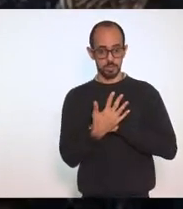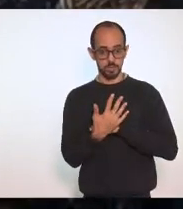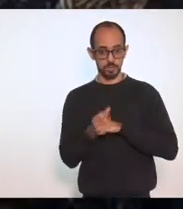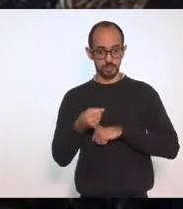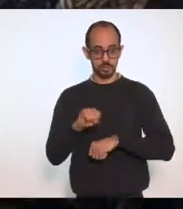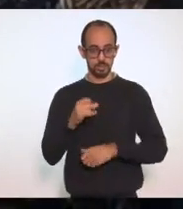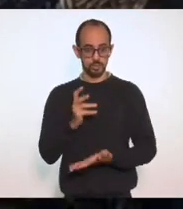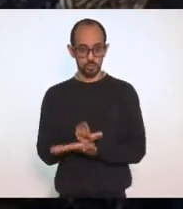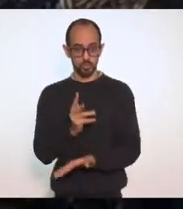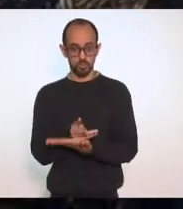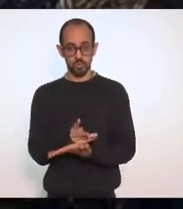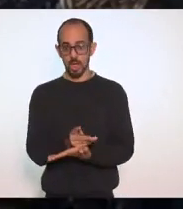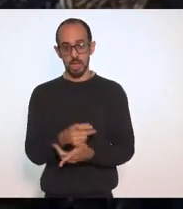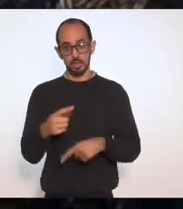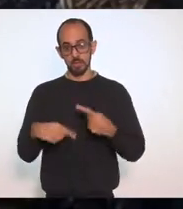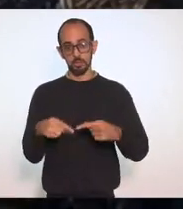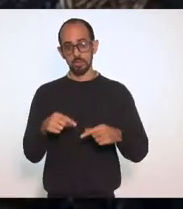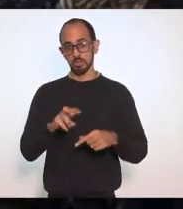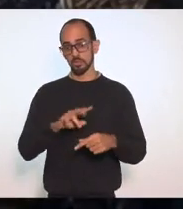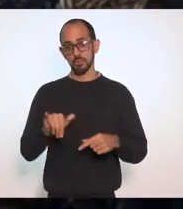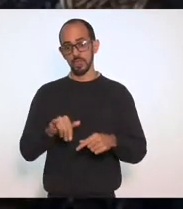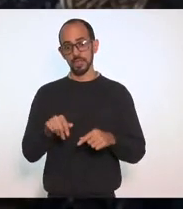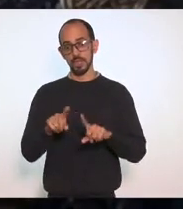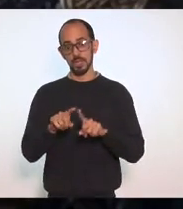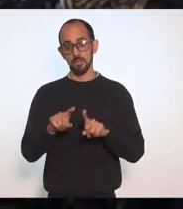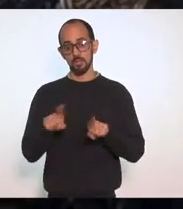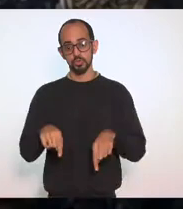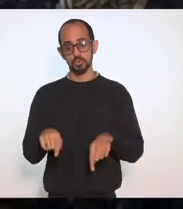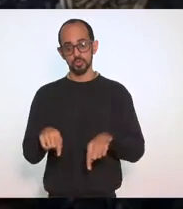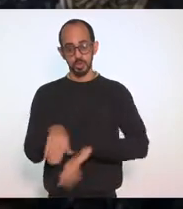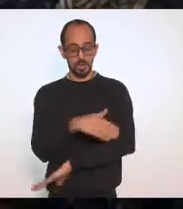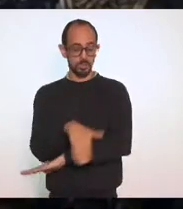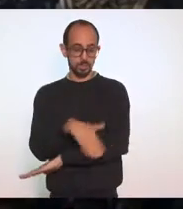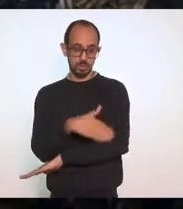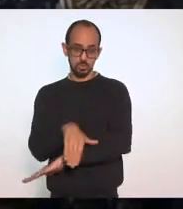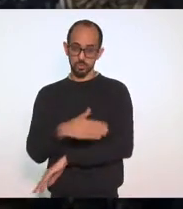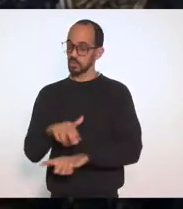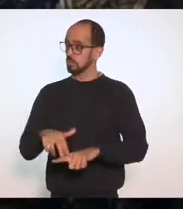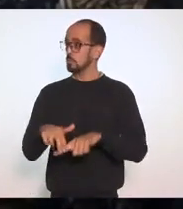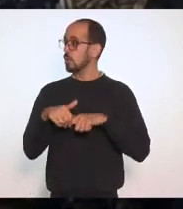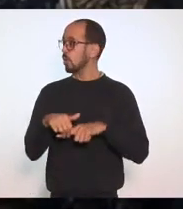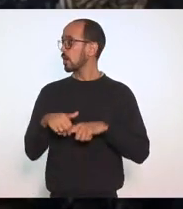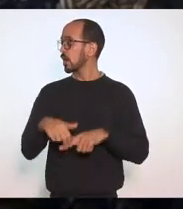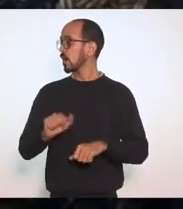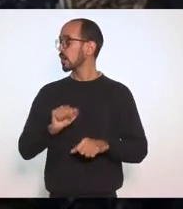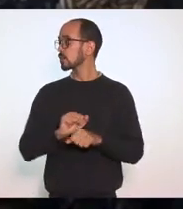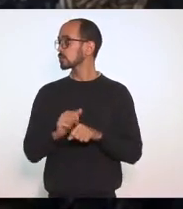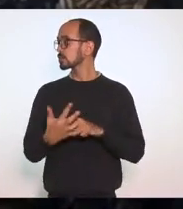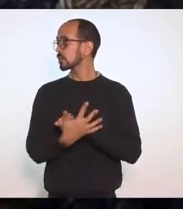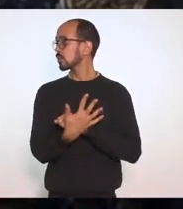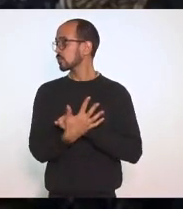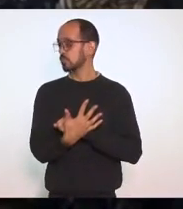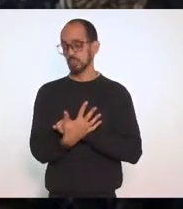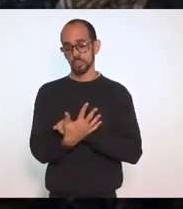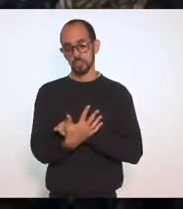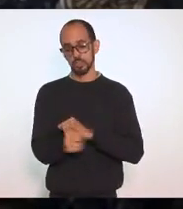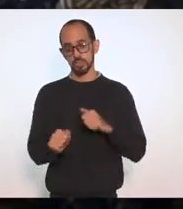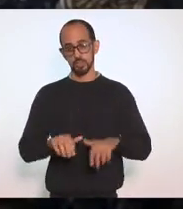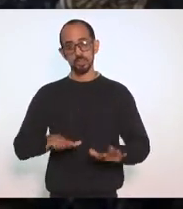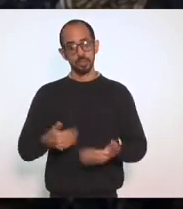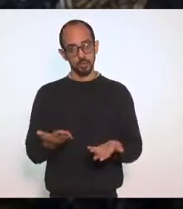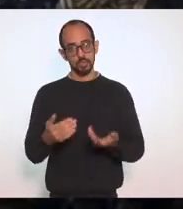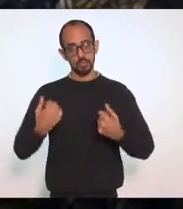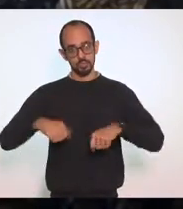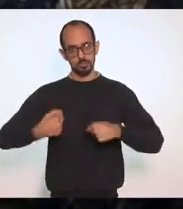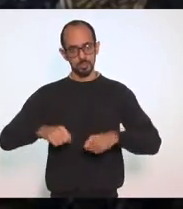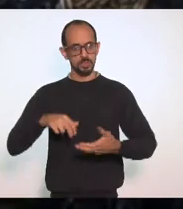forma, daqui a pouco a gente não vai ter mais policiais nas ruas por causa da Covid. E a gente precisa, sim, esses